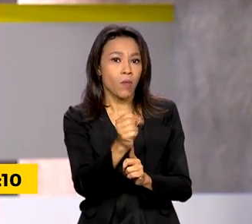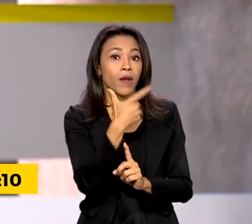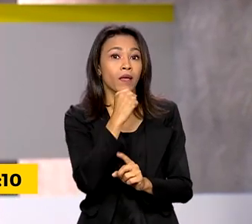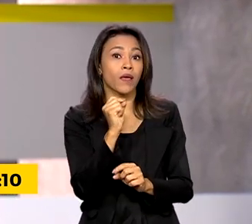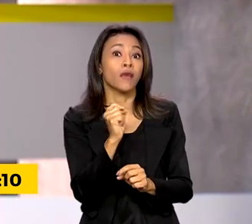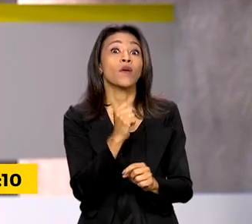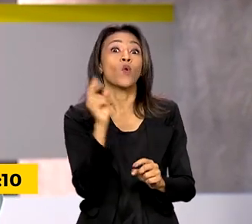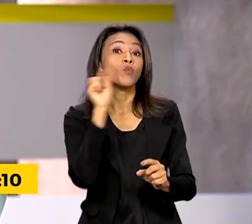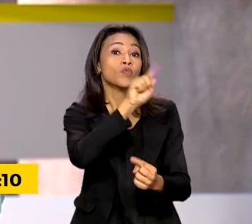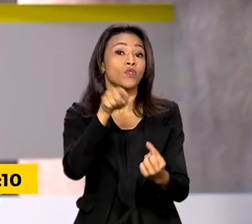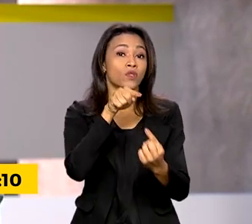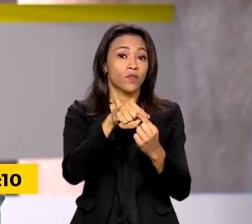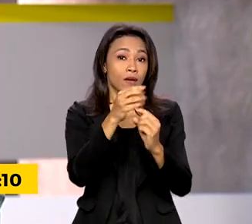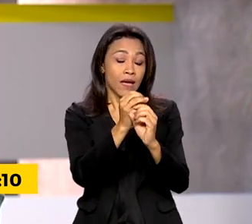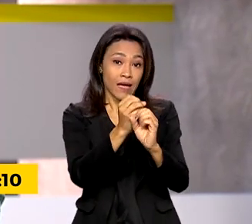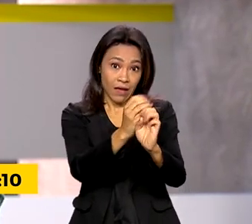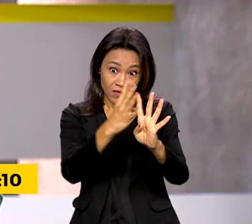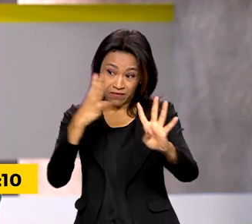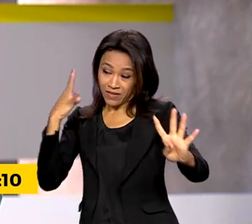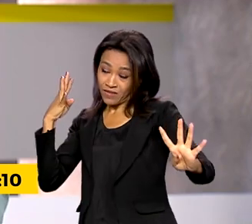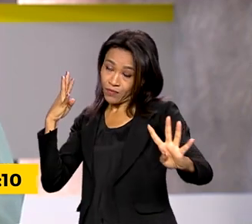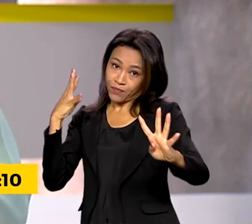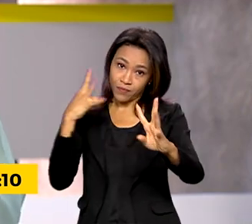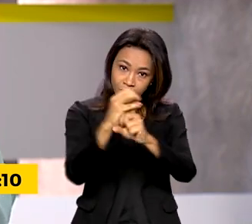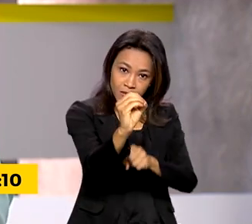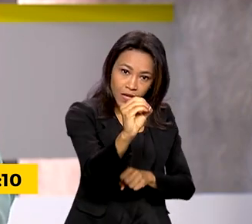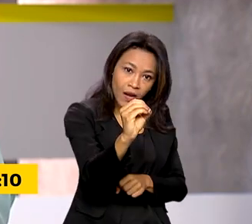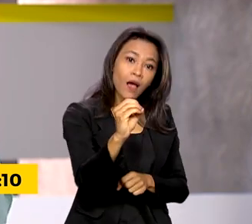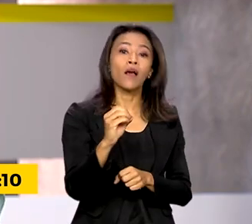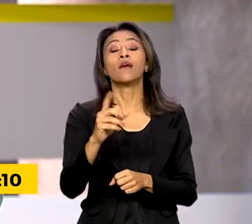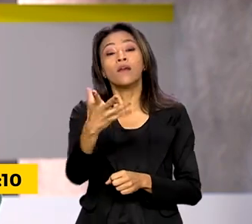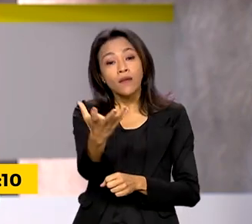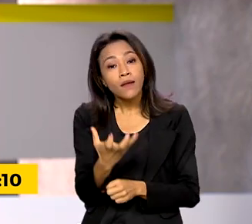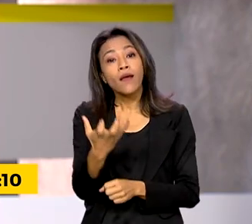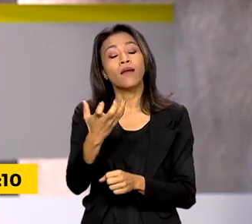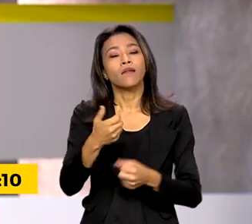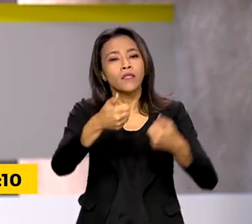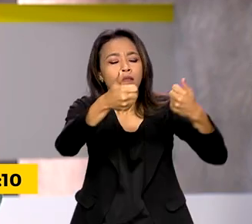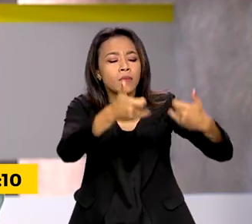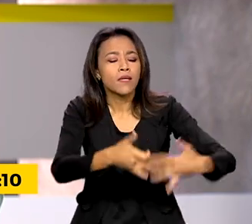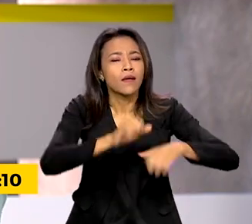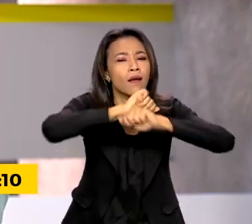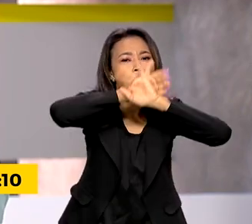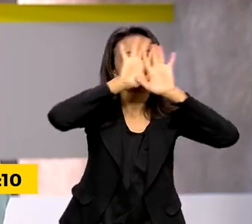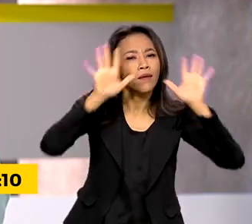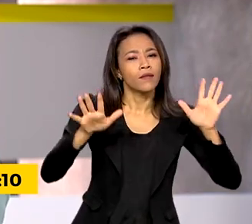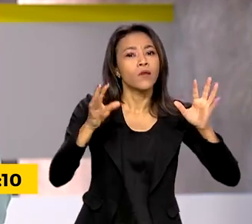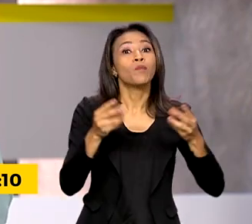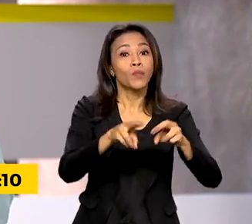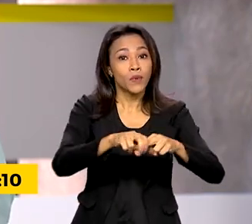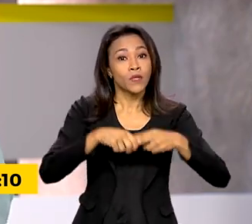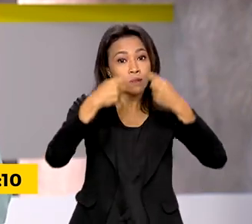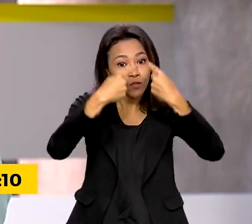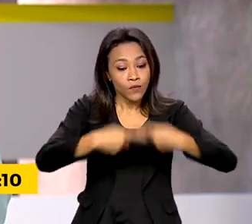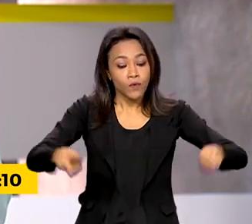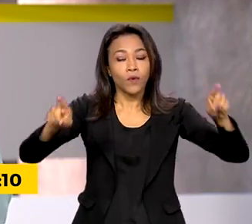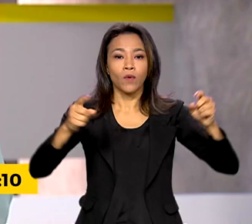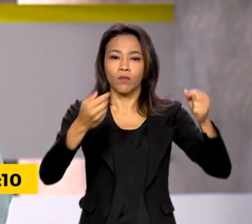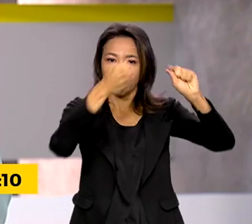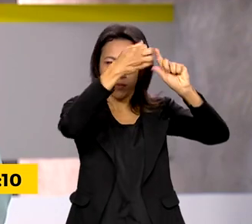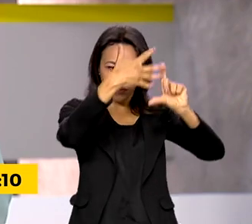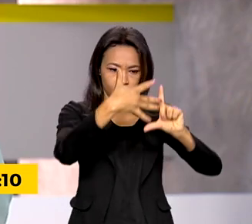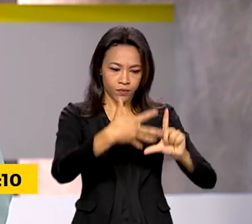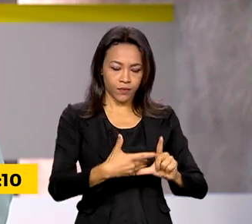as filas. E além de agilidade, o Instituto quer aumentar a transparência. E para isso, lançou um portal com informações